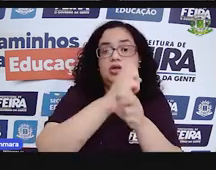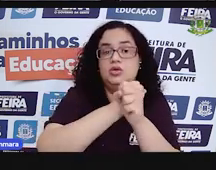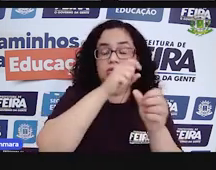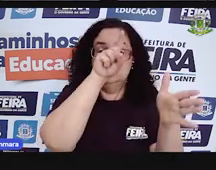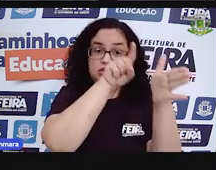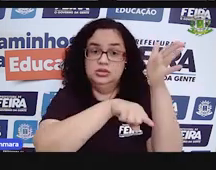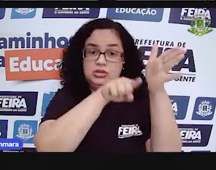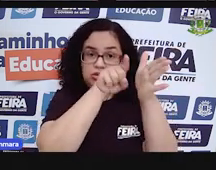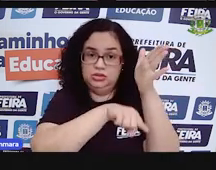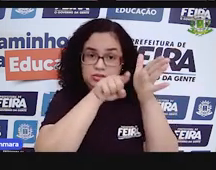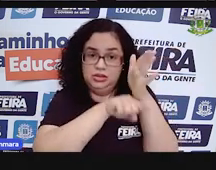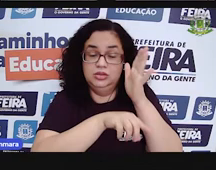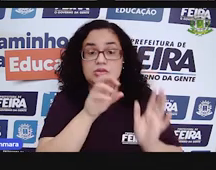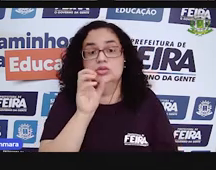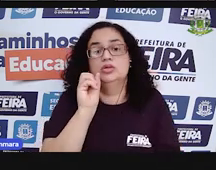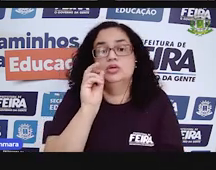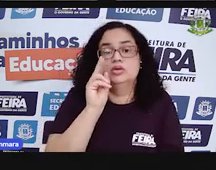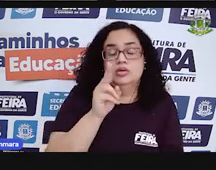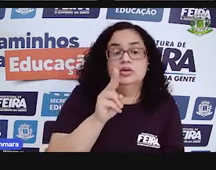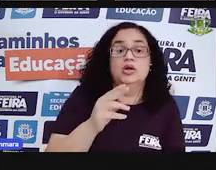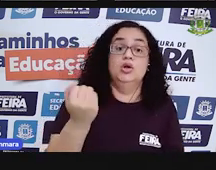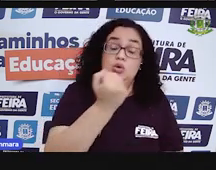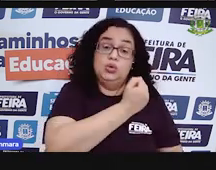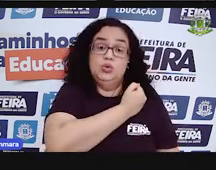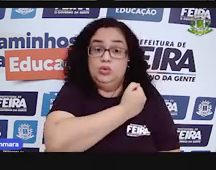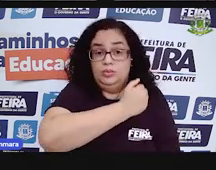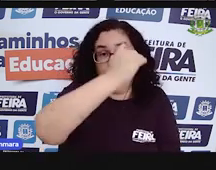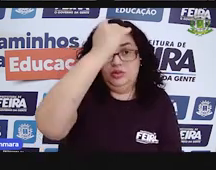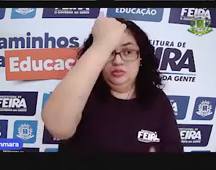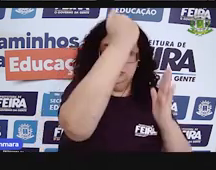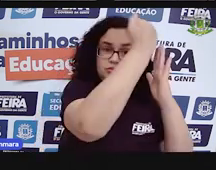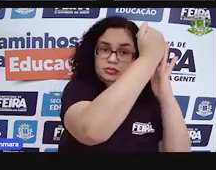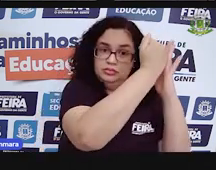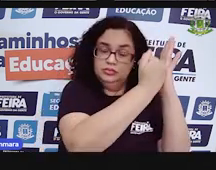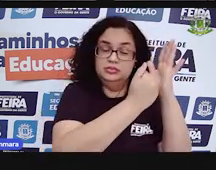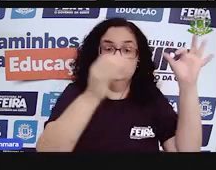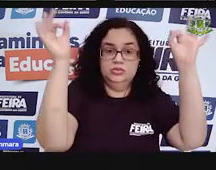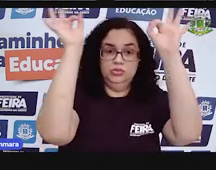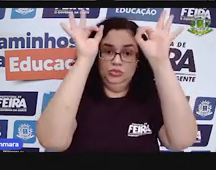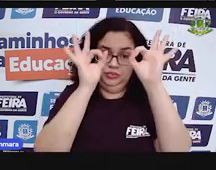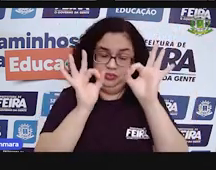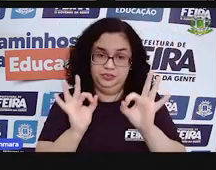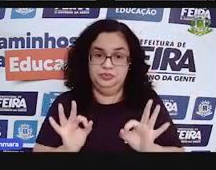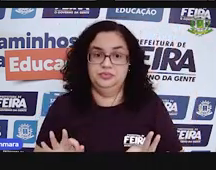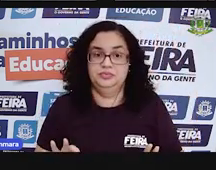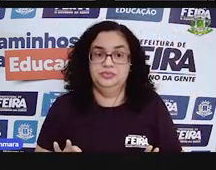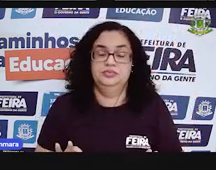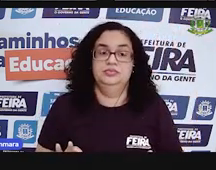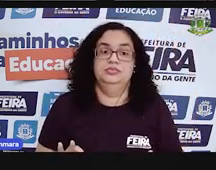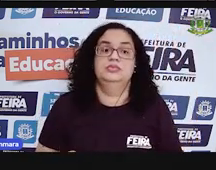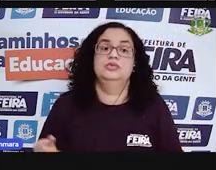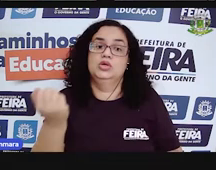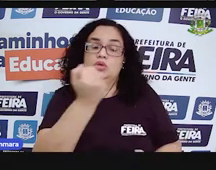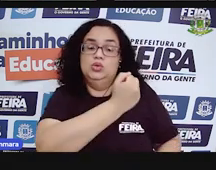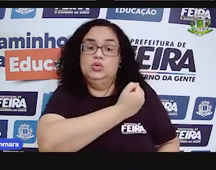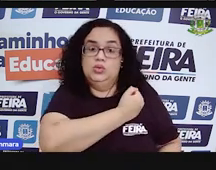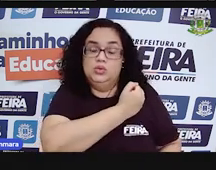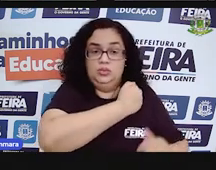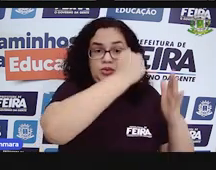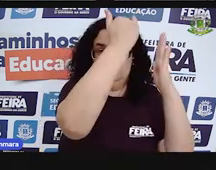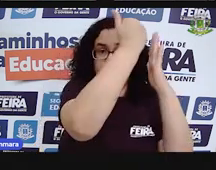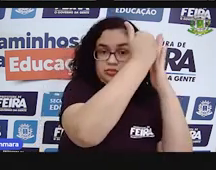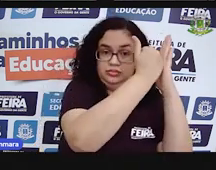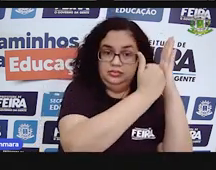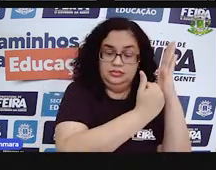menos. Certo? Número embaixo de número. Tá ali organizadinho. Número embaixo de número. Ó. Número embaixo de número.